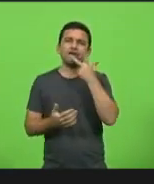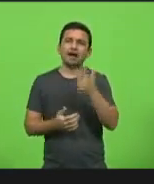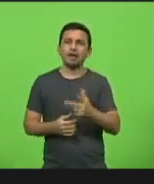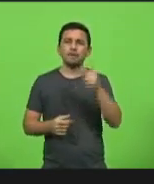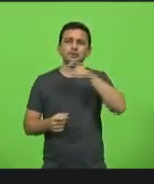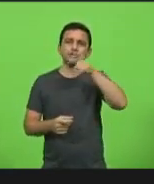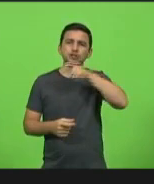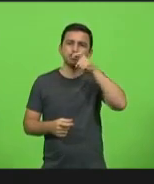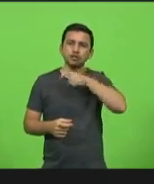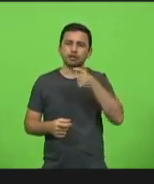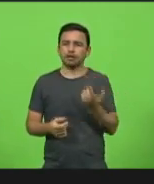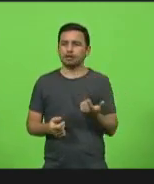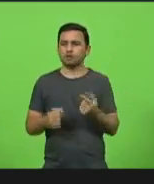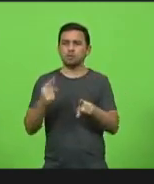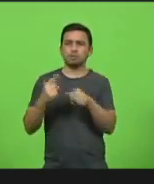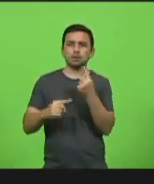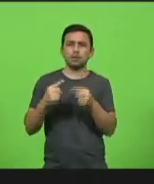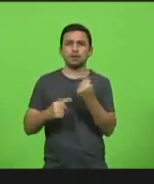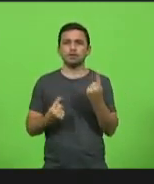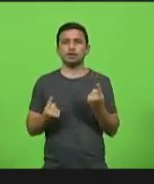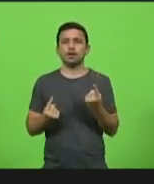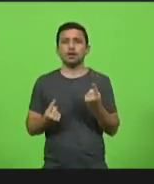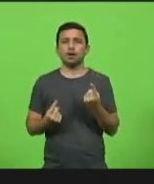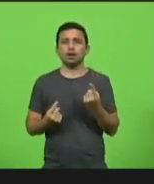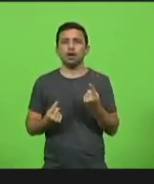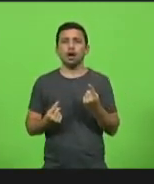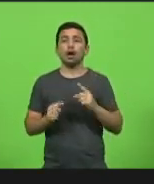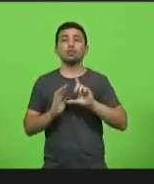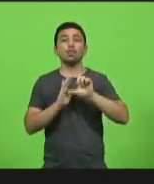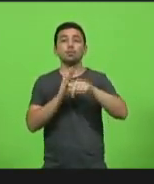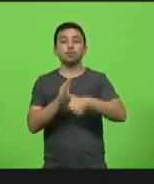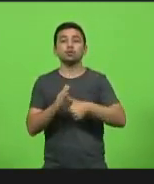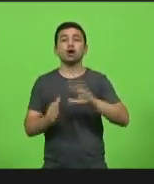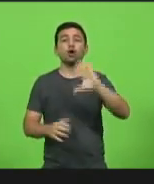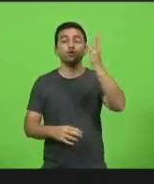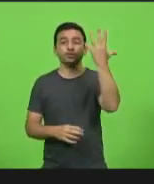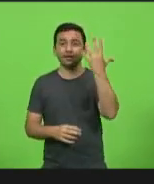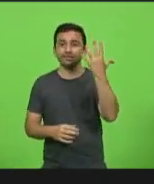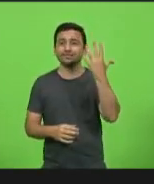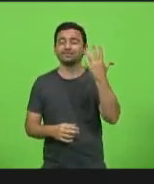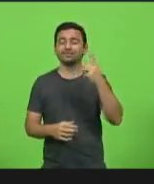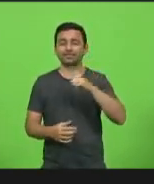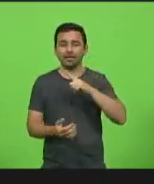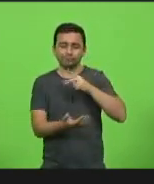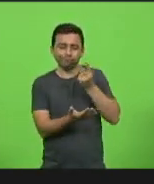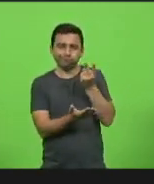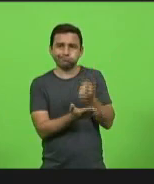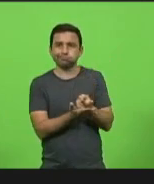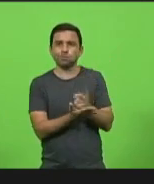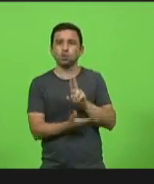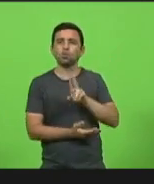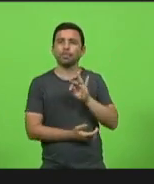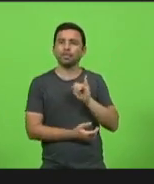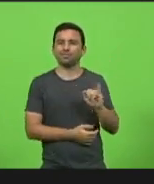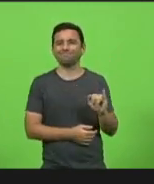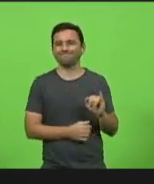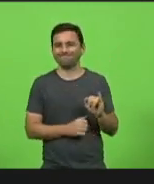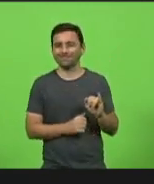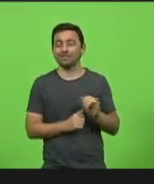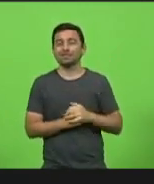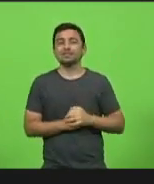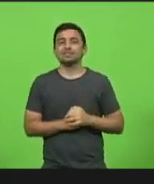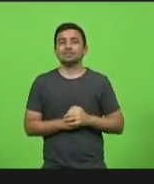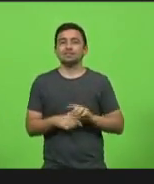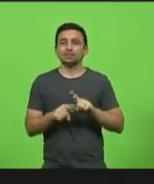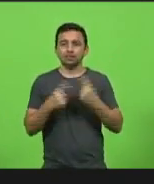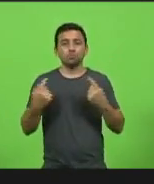que isso não prestava. E dias depois tinham um familiar com um tubo na boca. Então, gente, vamos se ligar. Nós temos que batalhar agora,